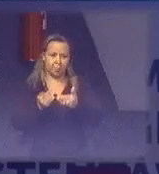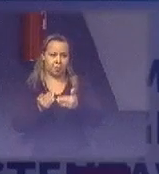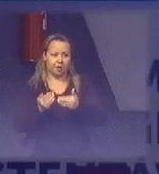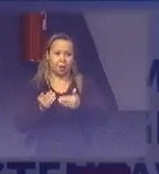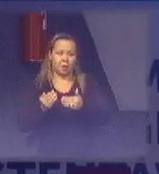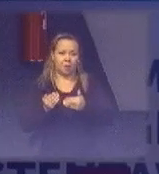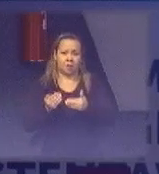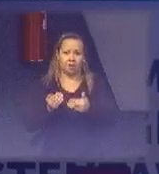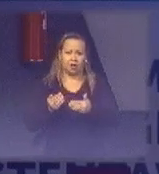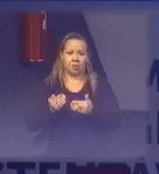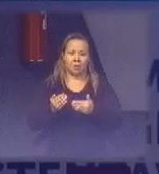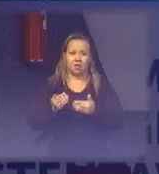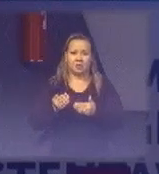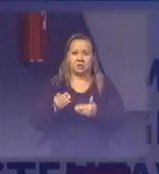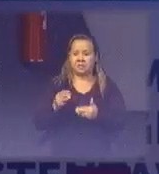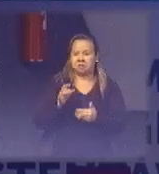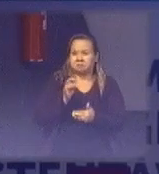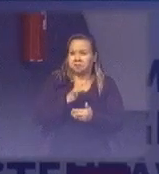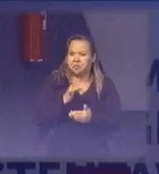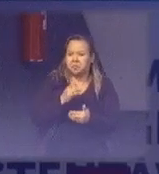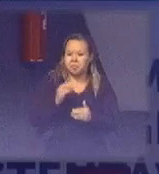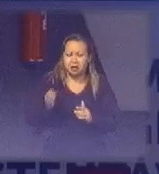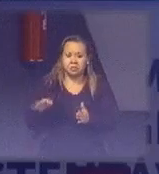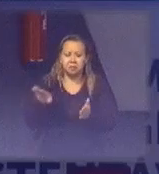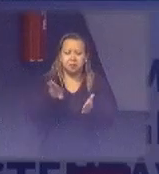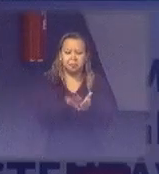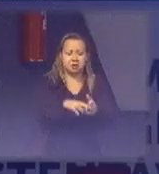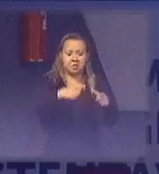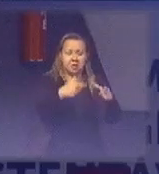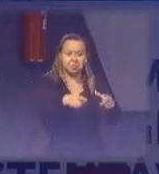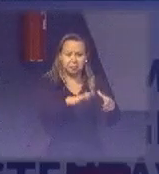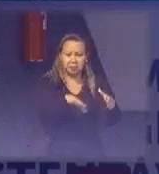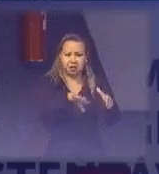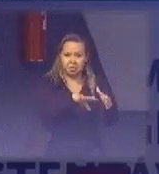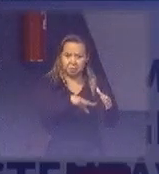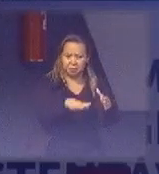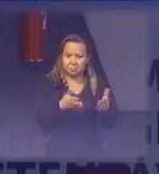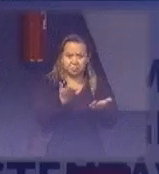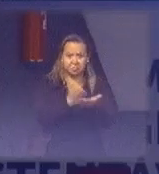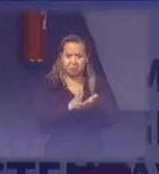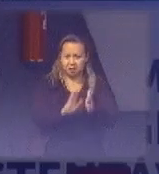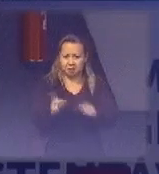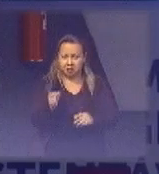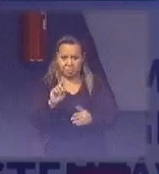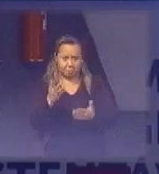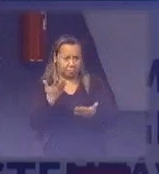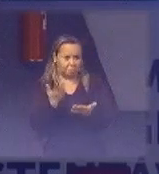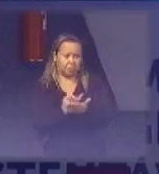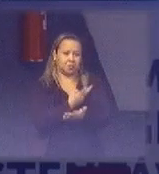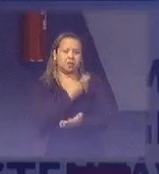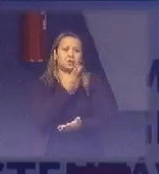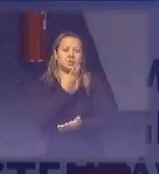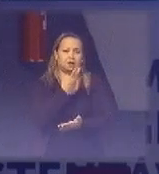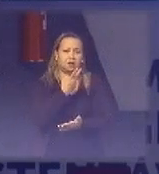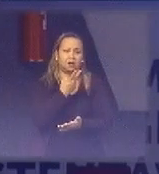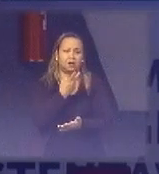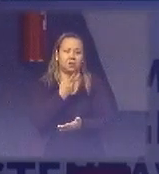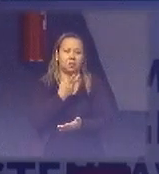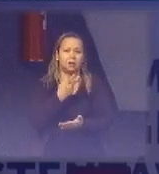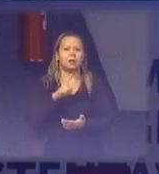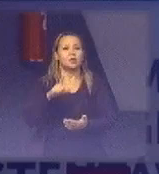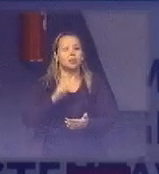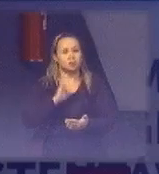Fica com receio de chegar no jurídico e a coisa acabar não andando a contento. Então, a gente já tem um parecer que vai